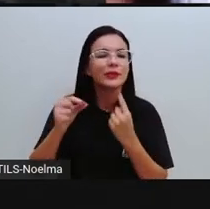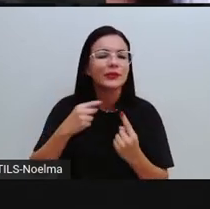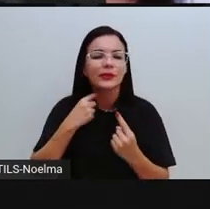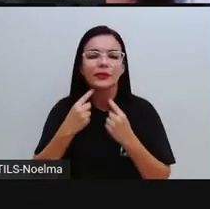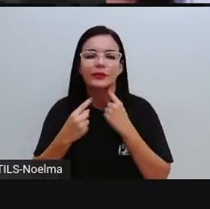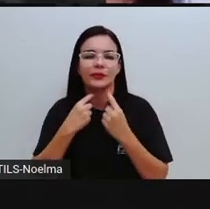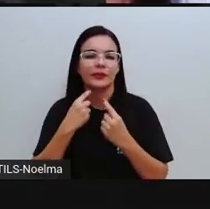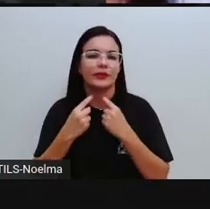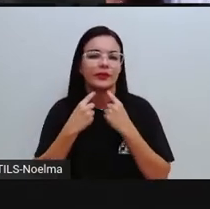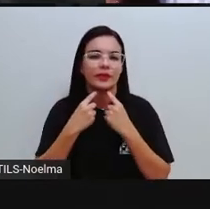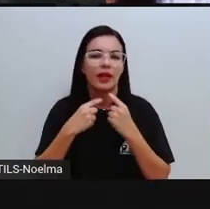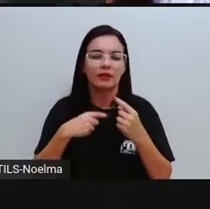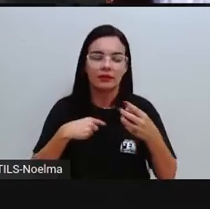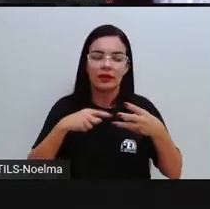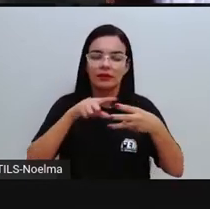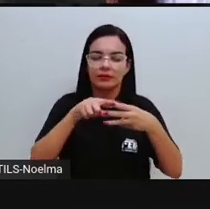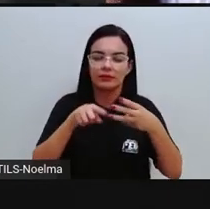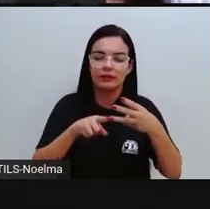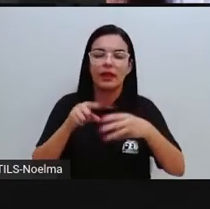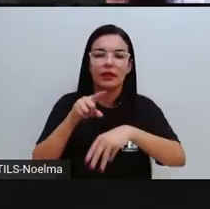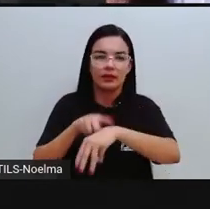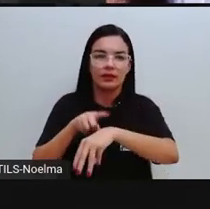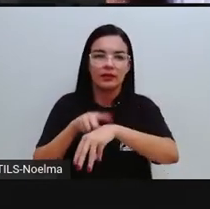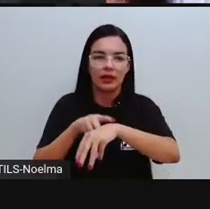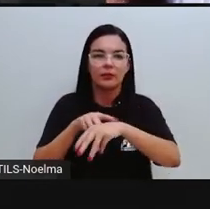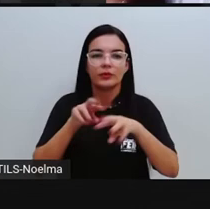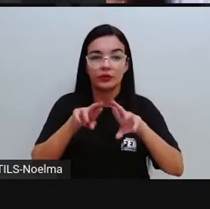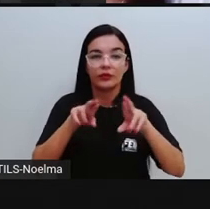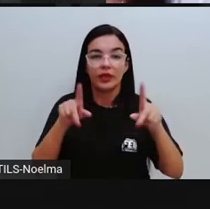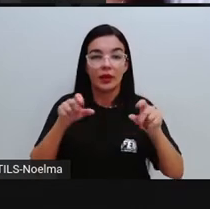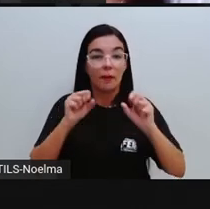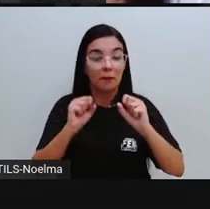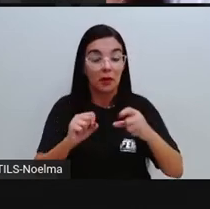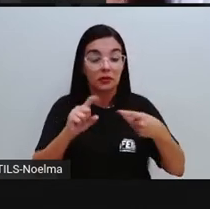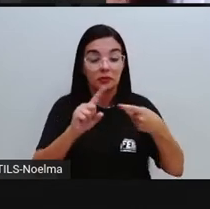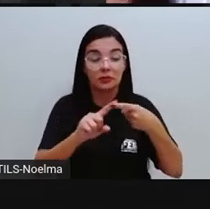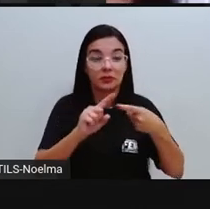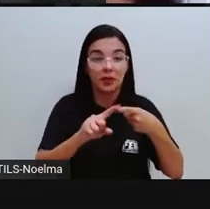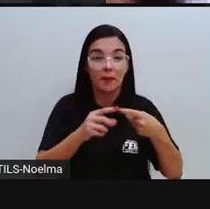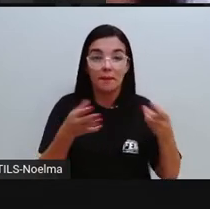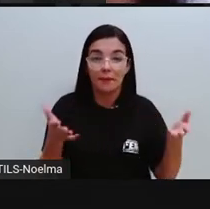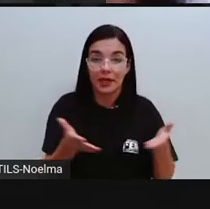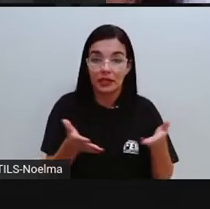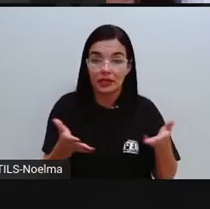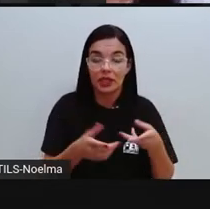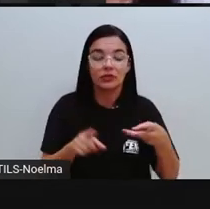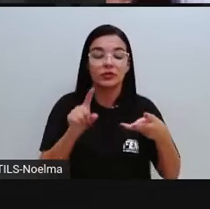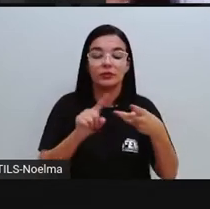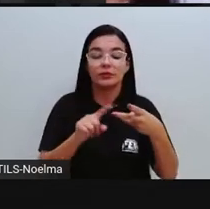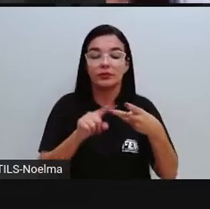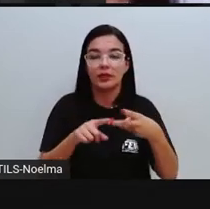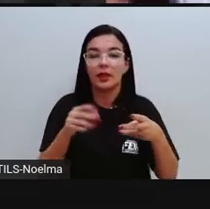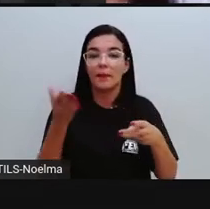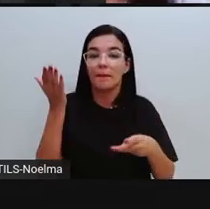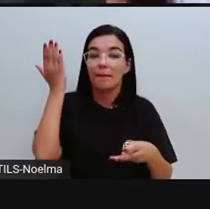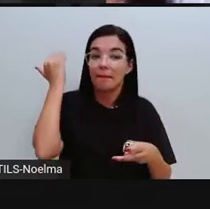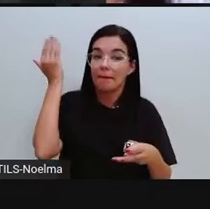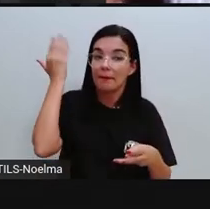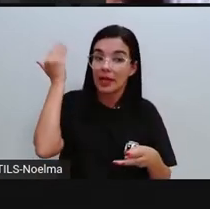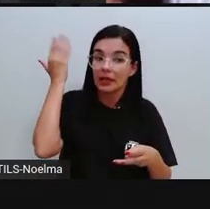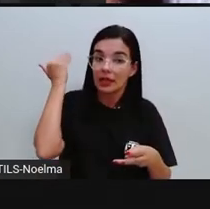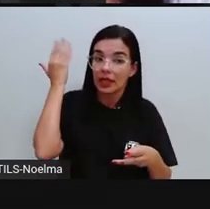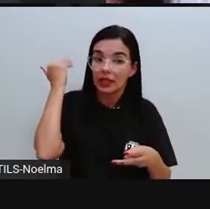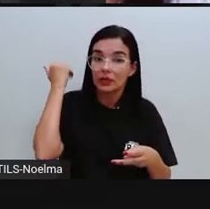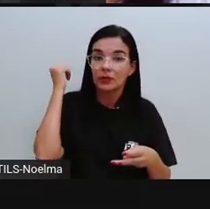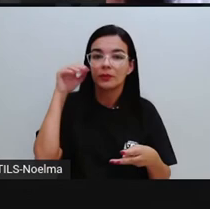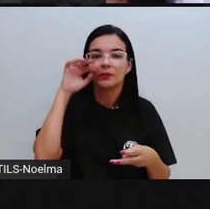aparecer em tempos diferentes. Então, pode ser o subjuntivo, pode aparecer o tempo presente. Também pode aparecer no